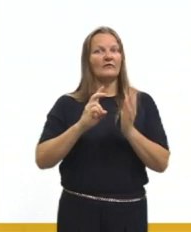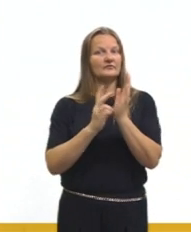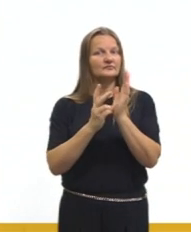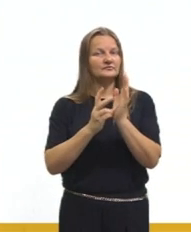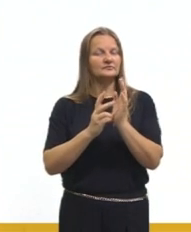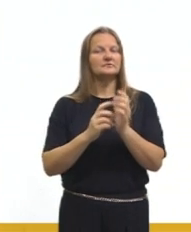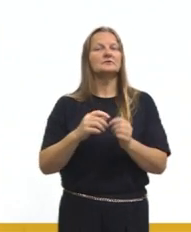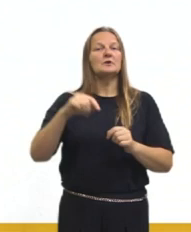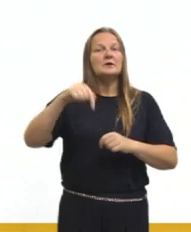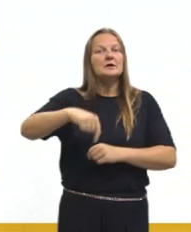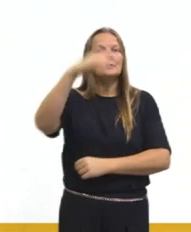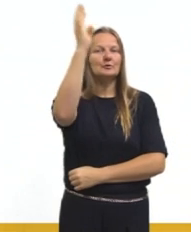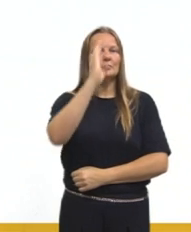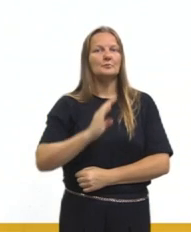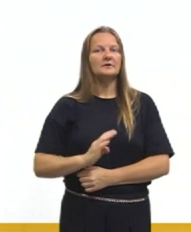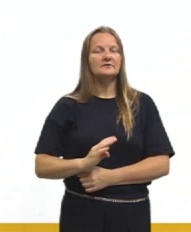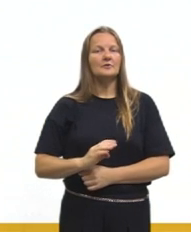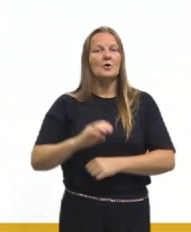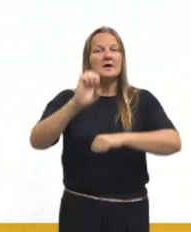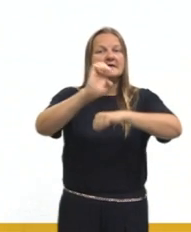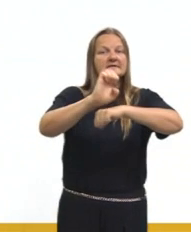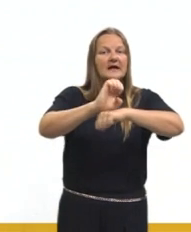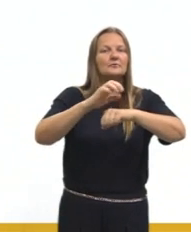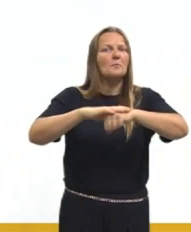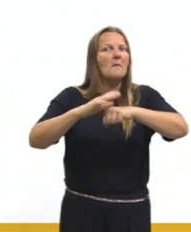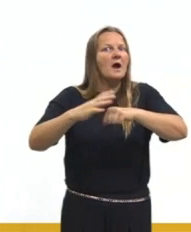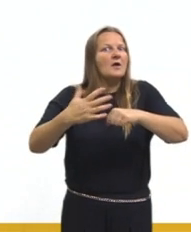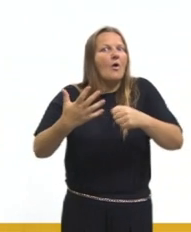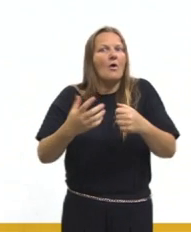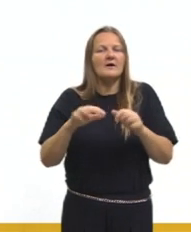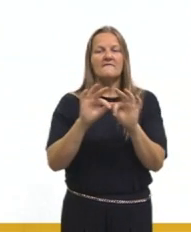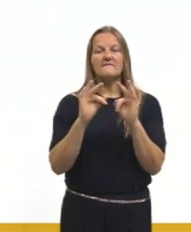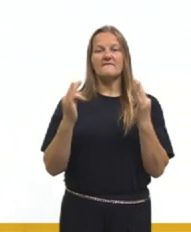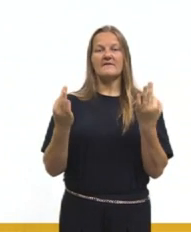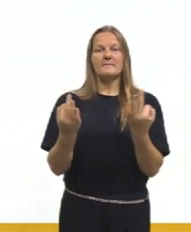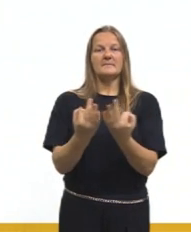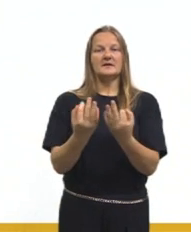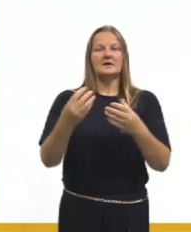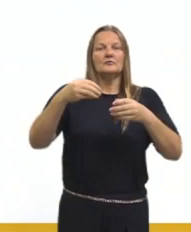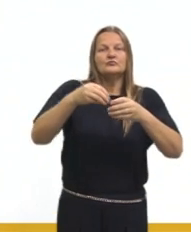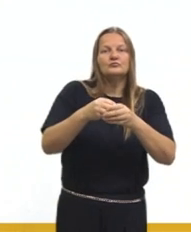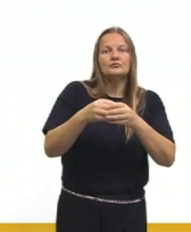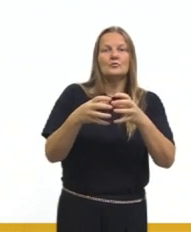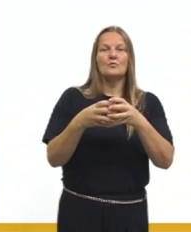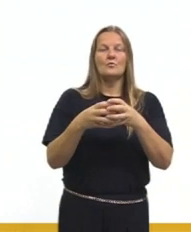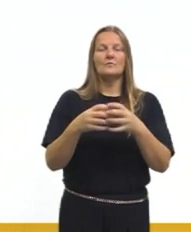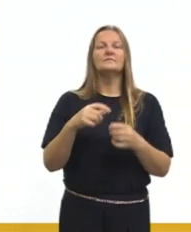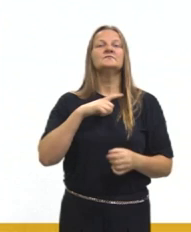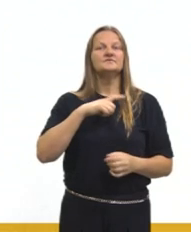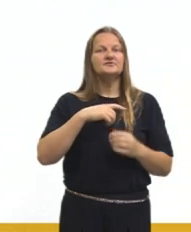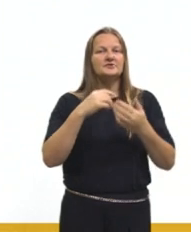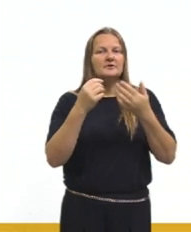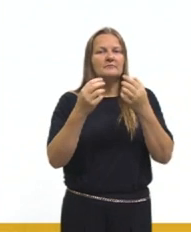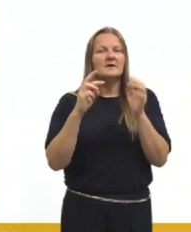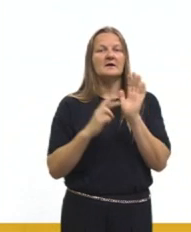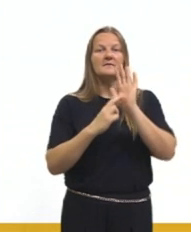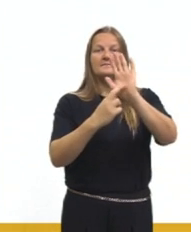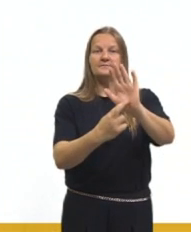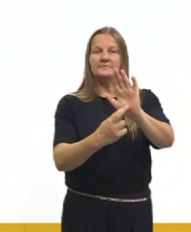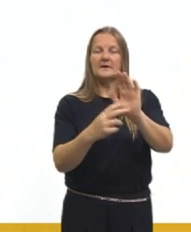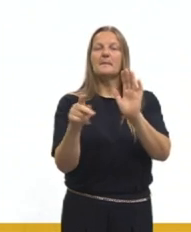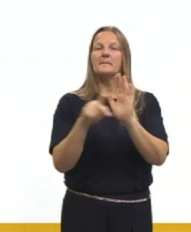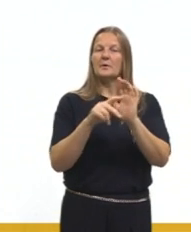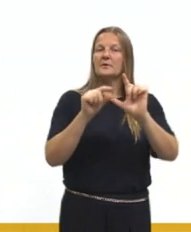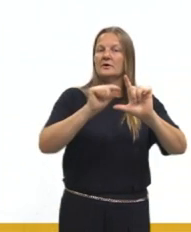Brasil, estados com a maior concentração de famílias. Então, gente, nós tínhamos representação ali